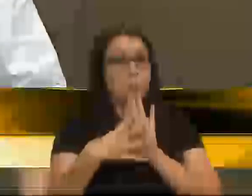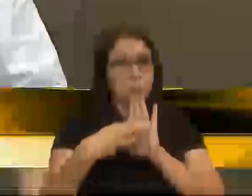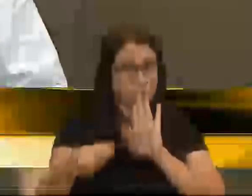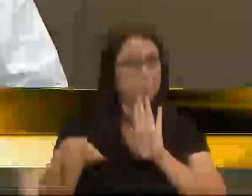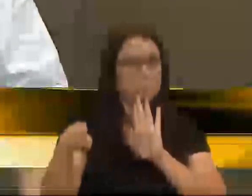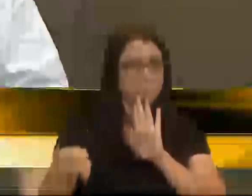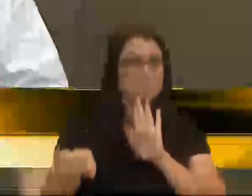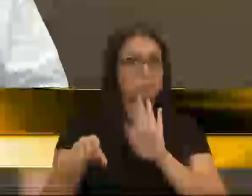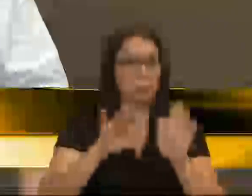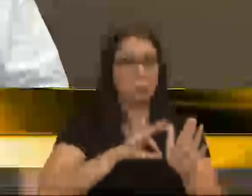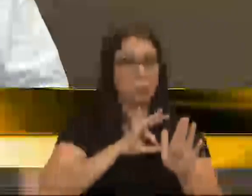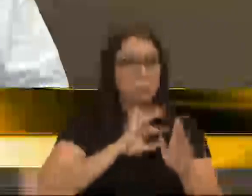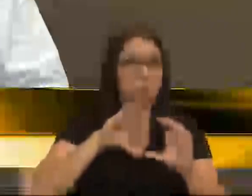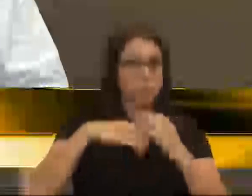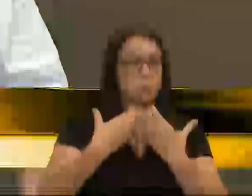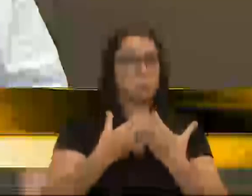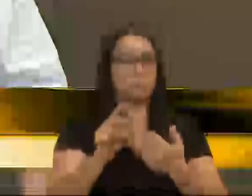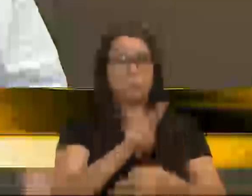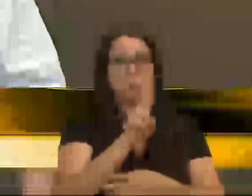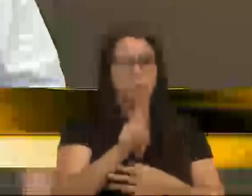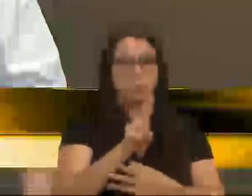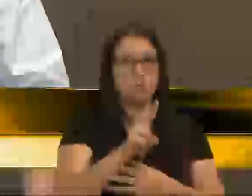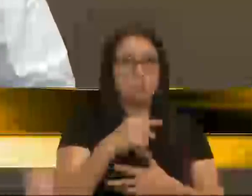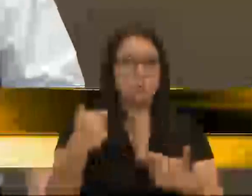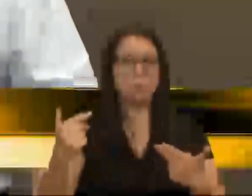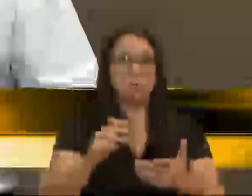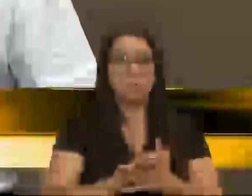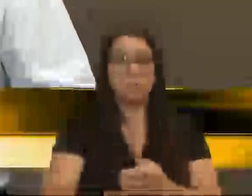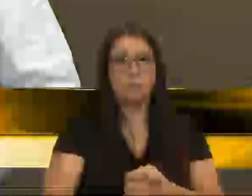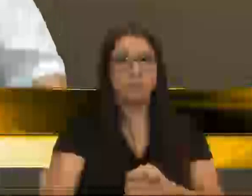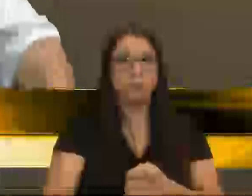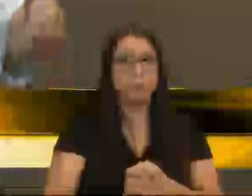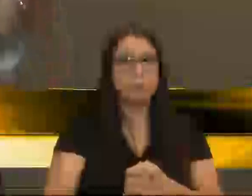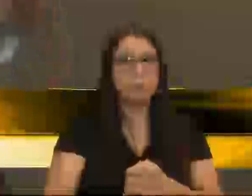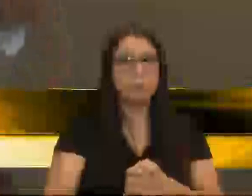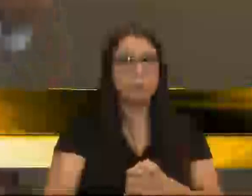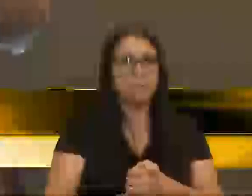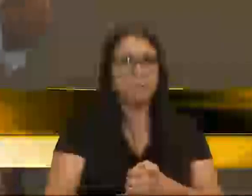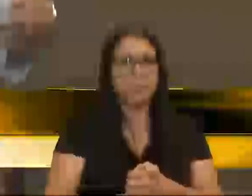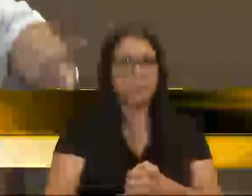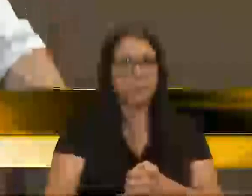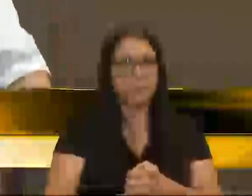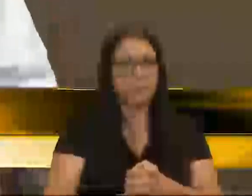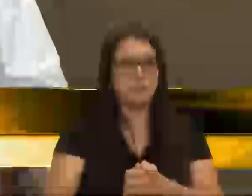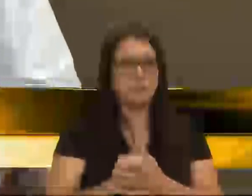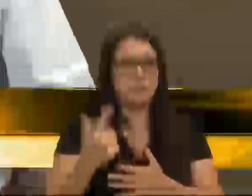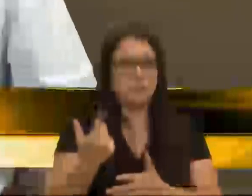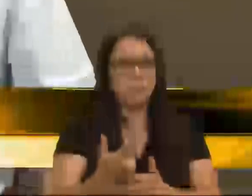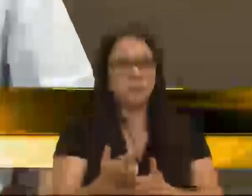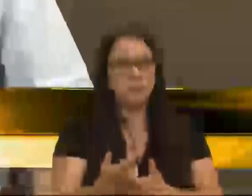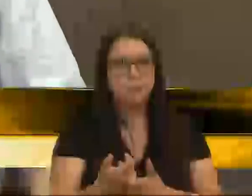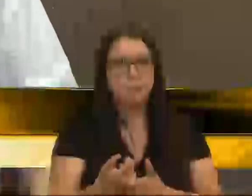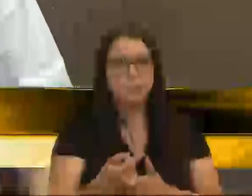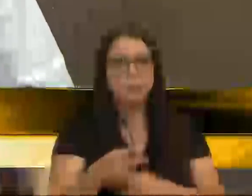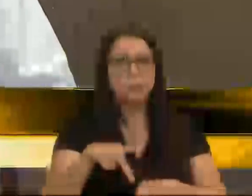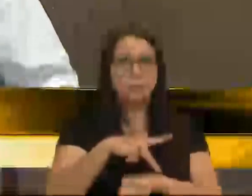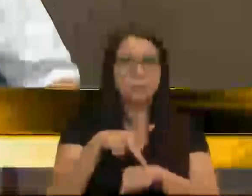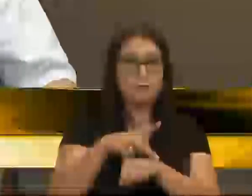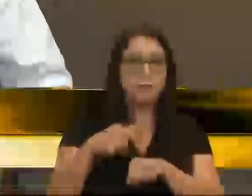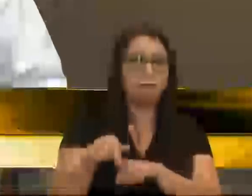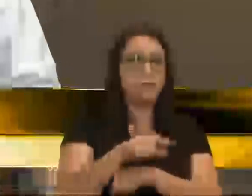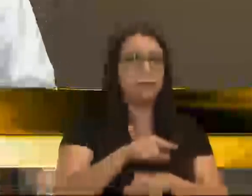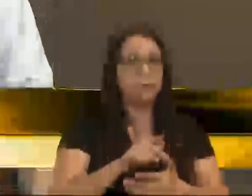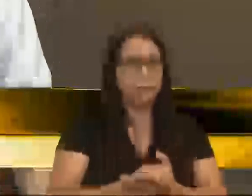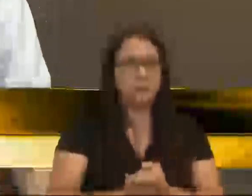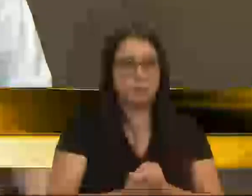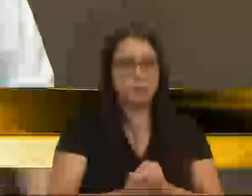foi, inclusive, usado como exemplo para países que vieram